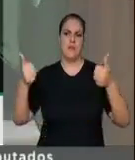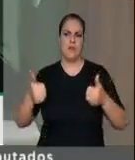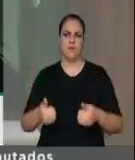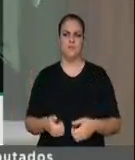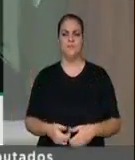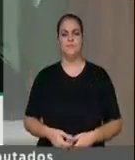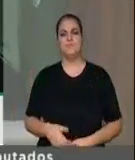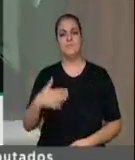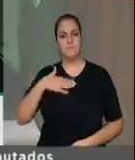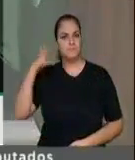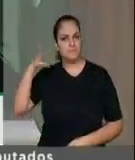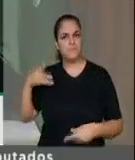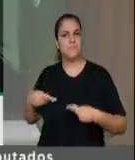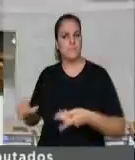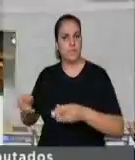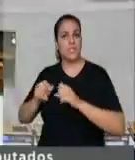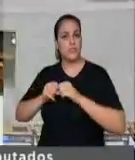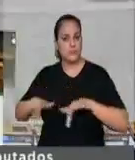Divulgação, presidente. Muito obrigado, deputado.